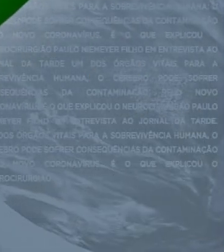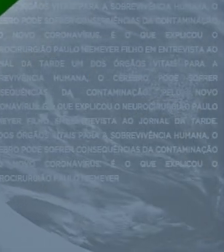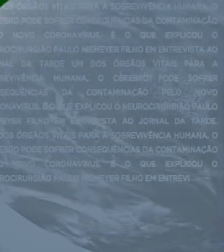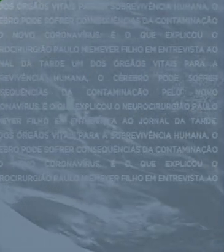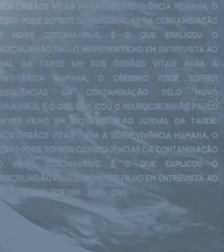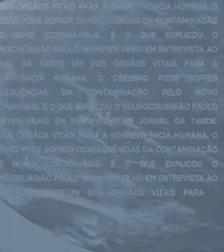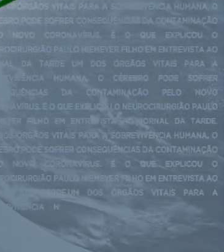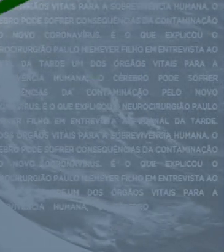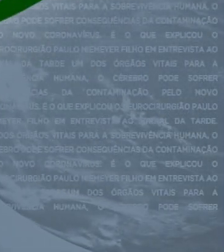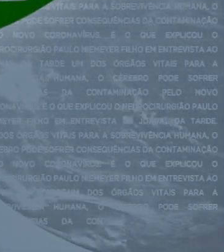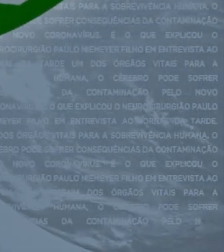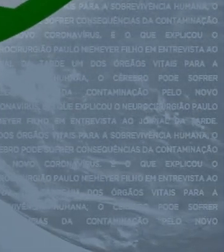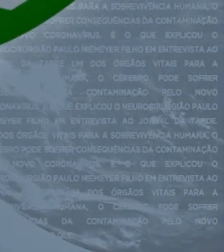São Paulo, Jerônimo Moraes.